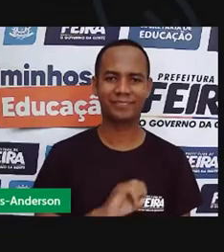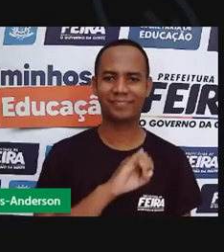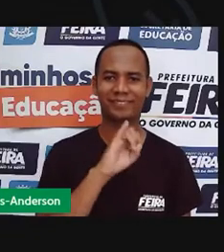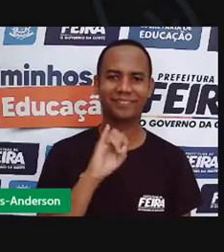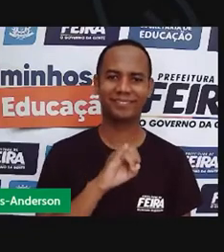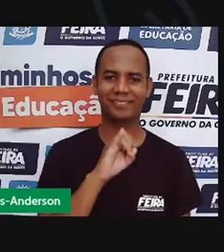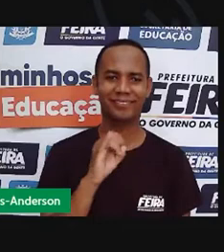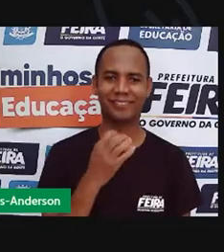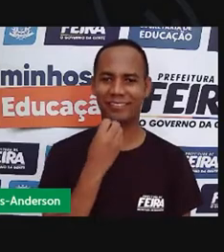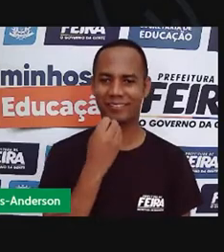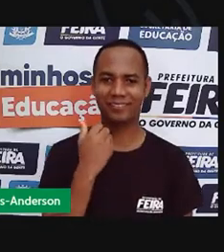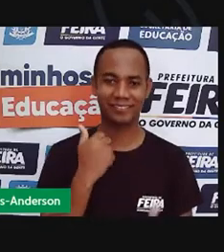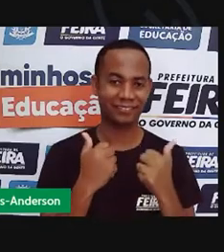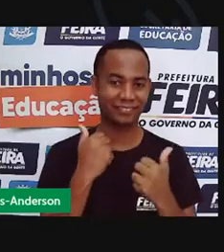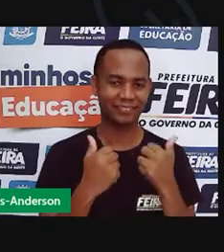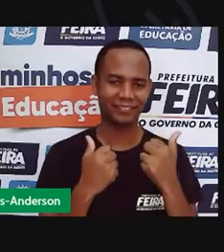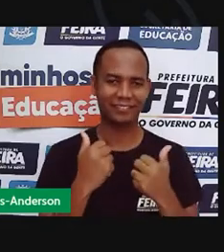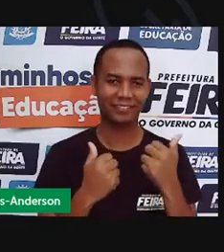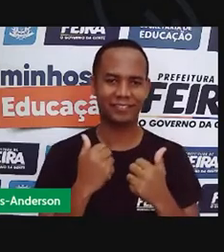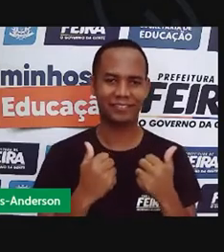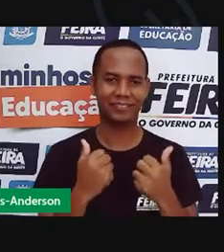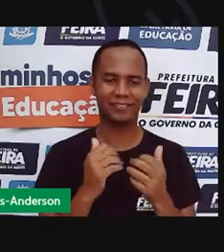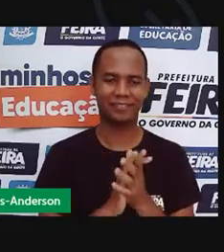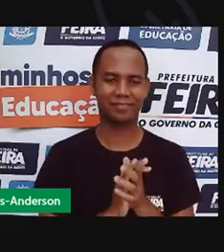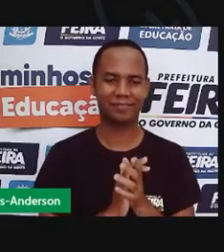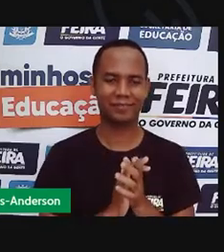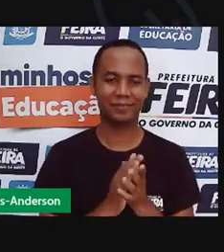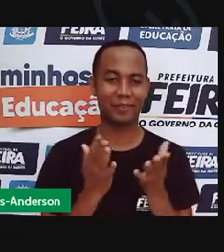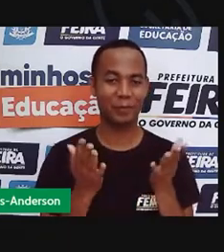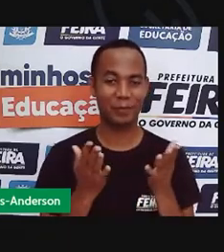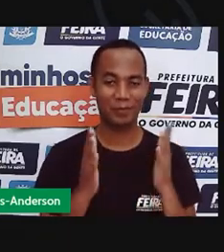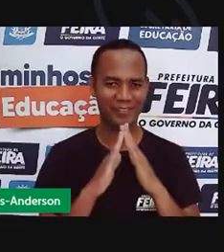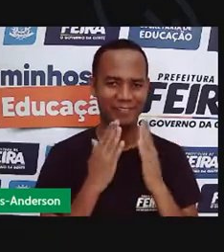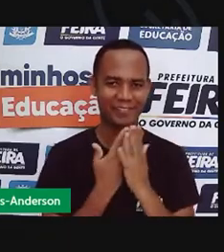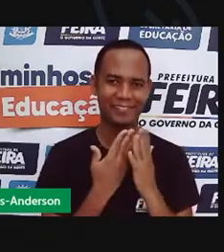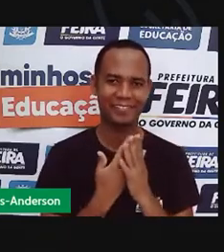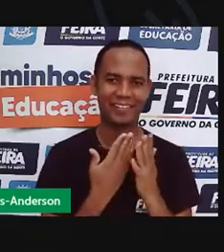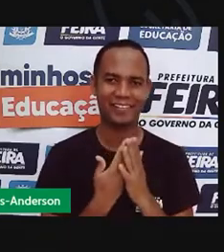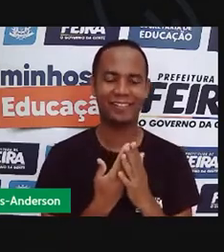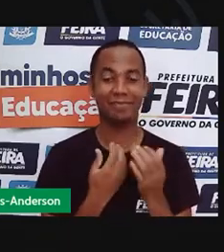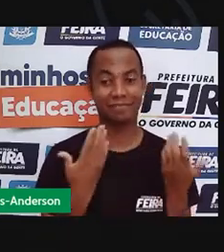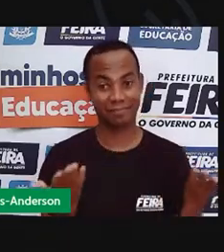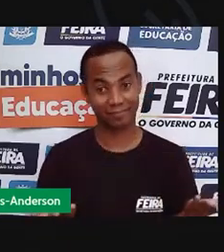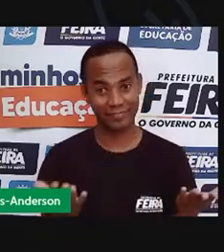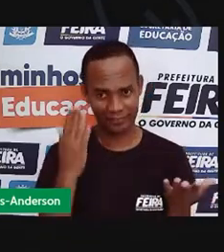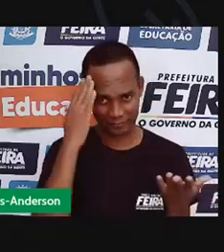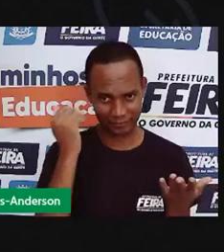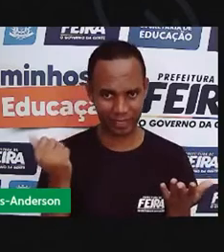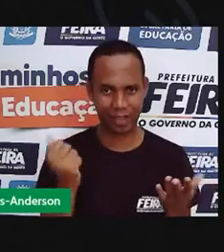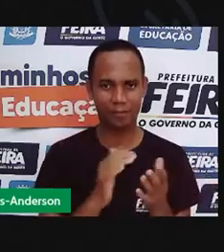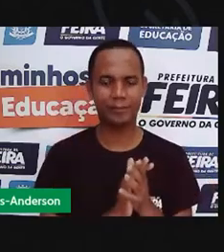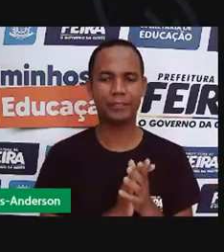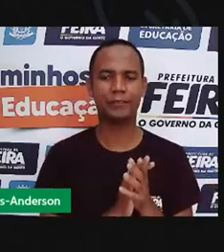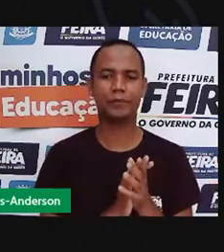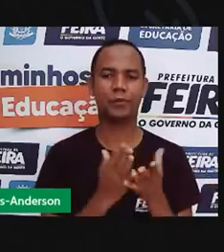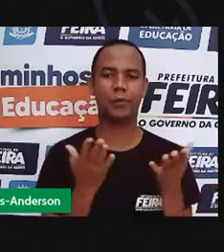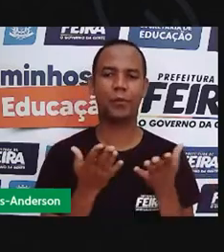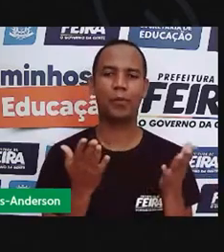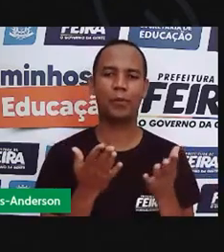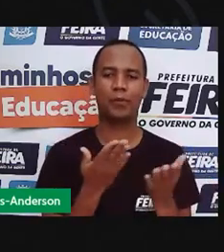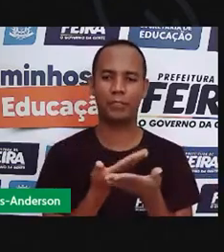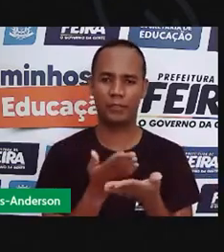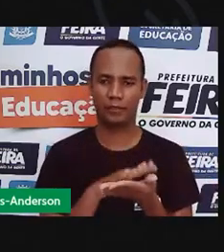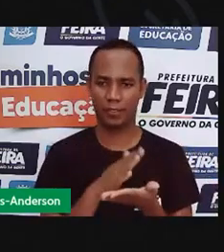Fala, galerinha! Preparados para mais uma aula? Vocês já sabem, né? Anderson tá aqui com a gente, ó,